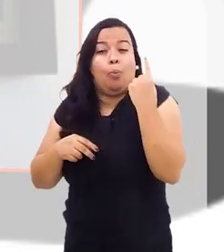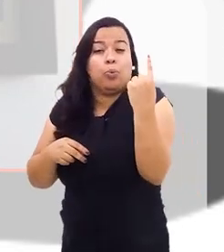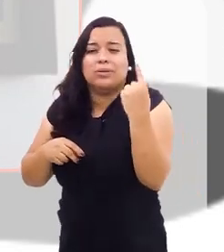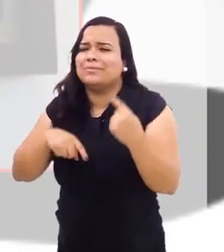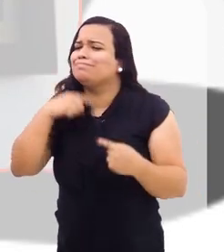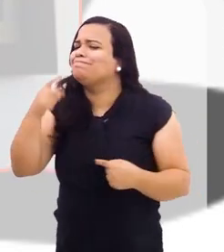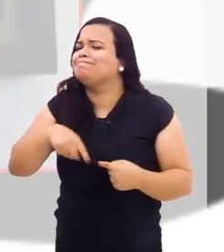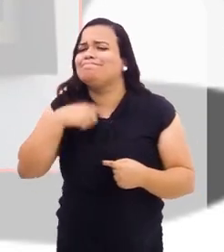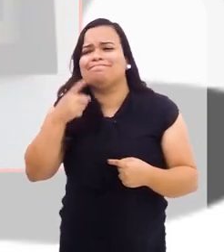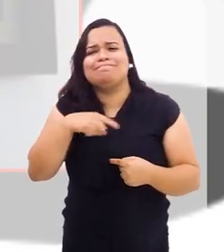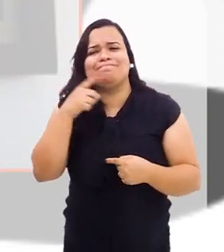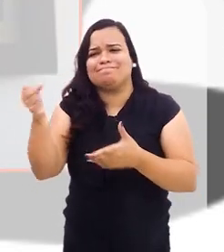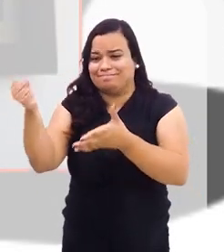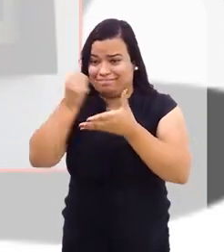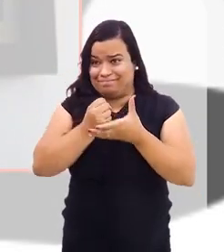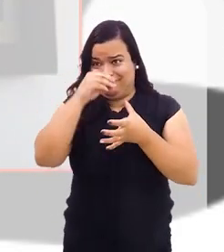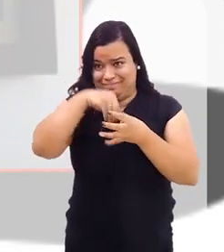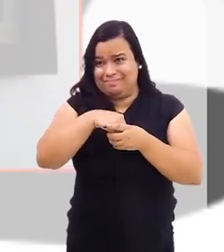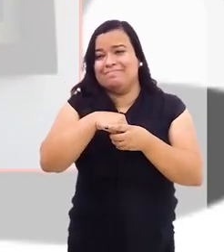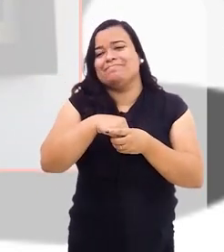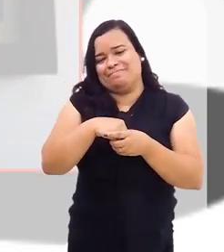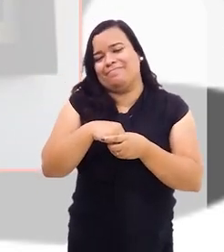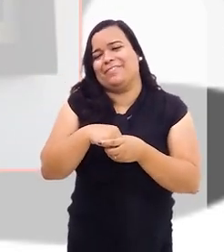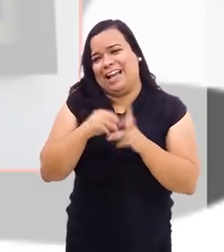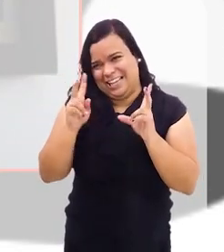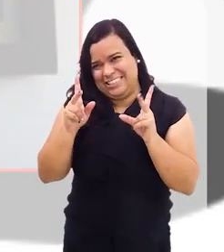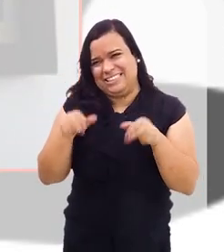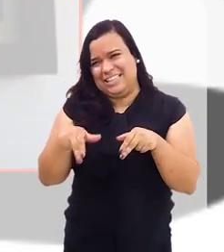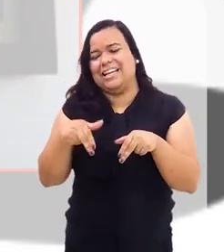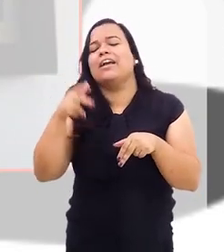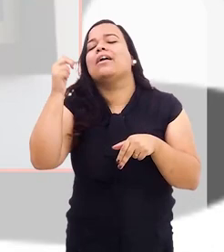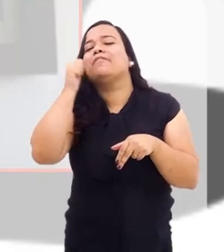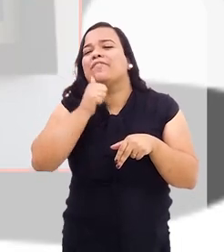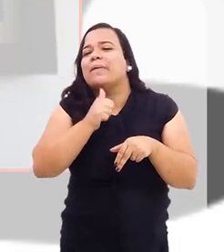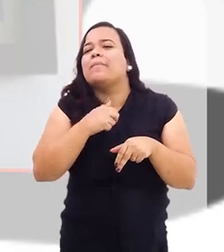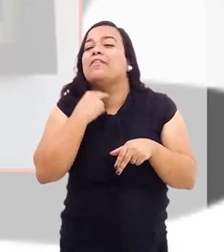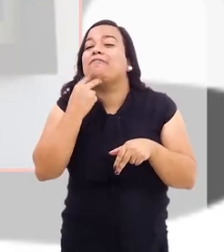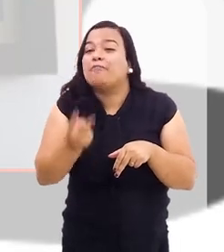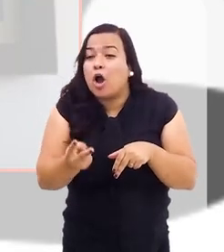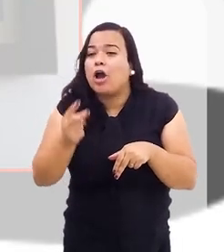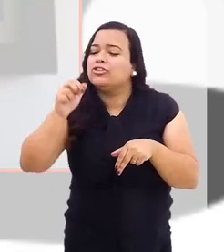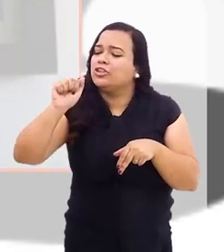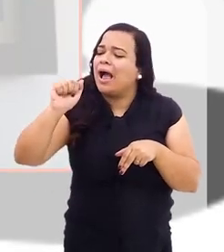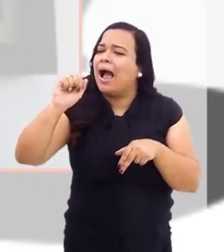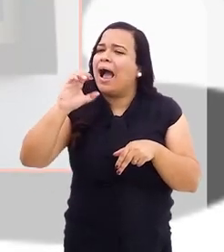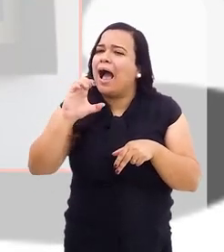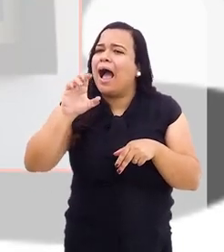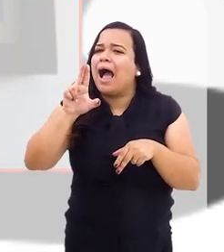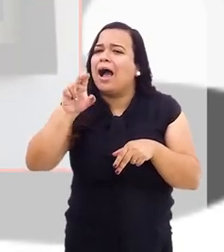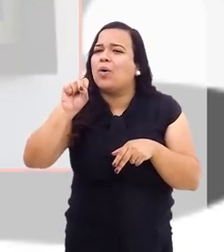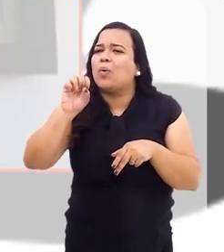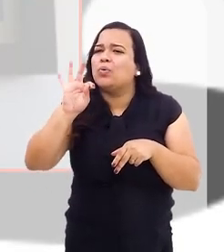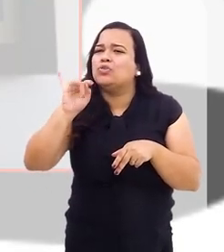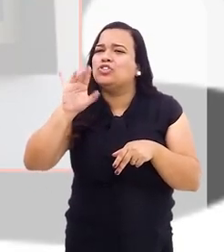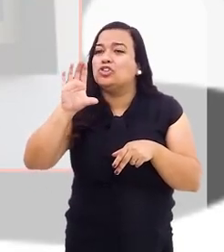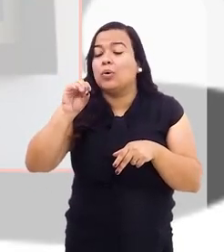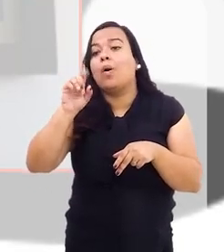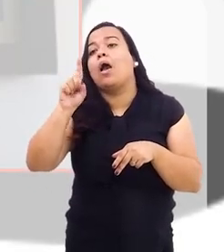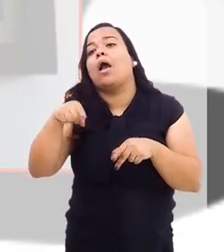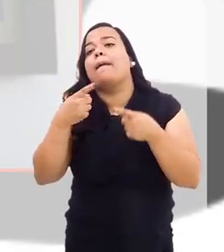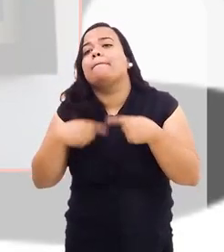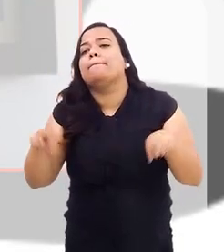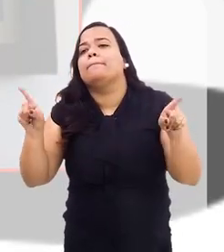não consegui trazer nesse conceito, né? De uma voz feminina e no acústico, eu tive que trazer a original,